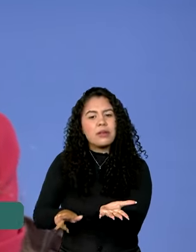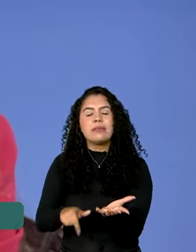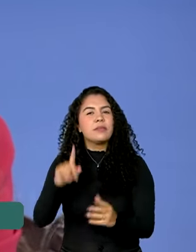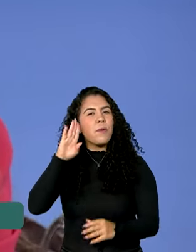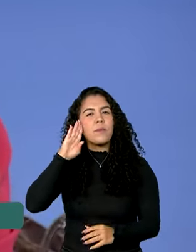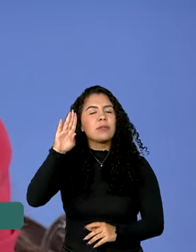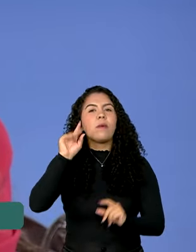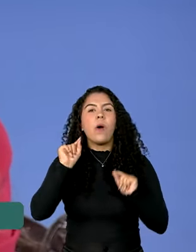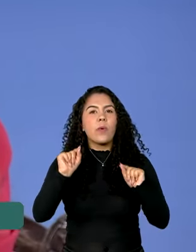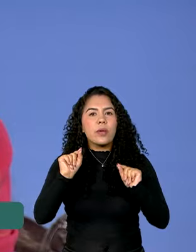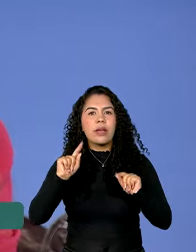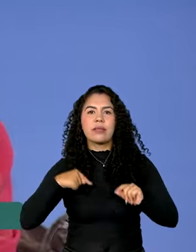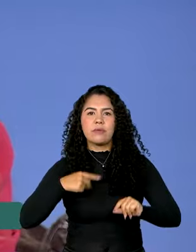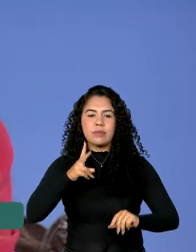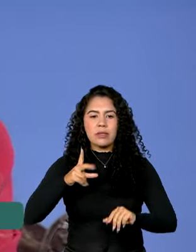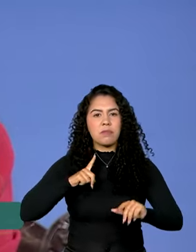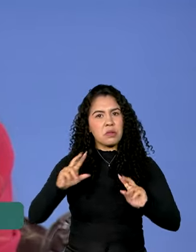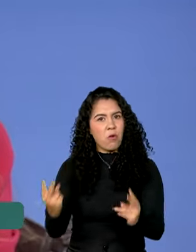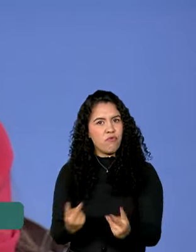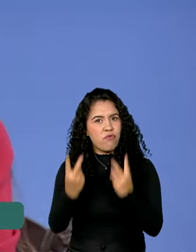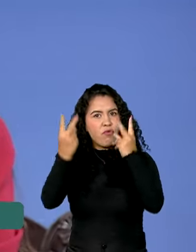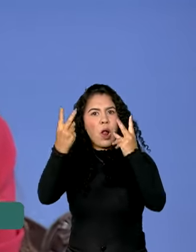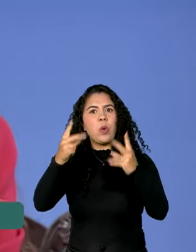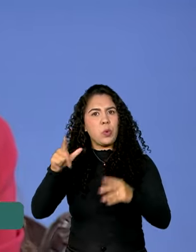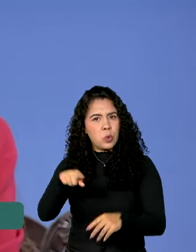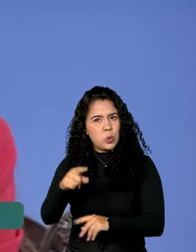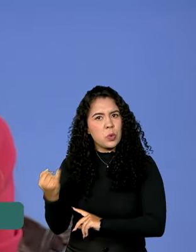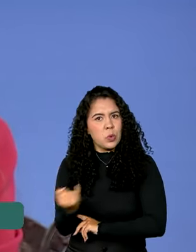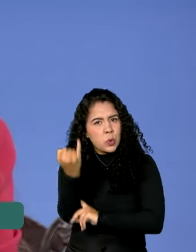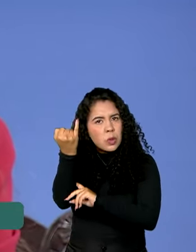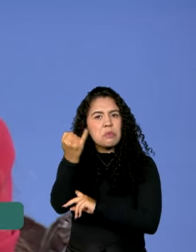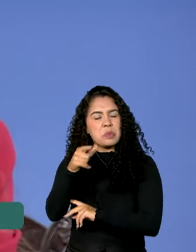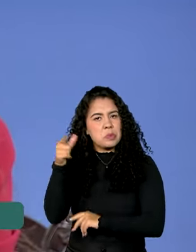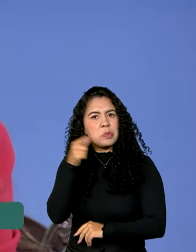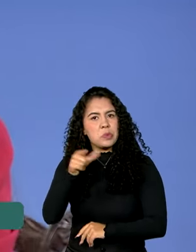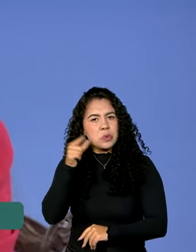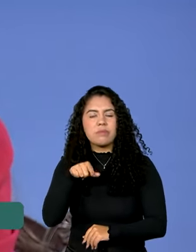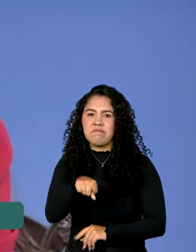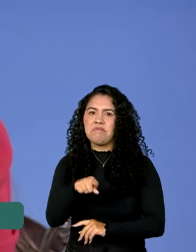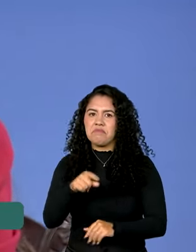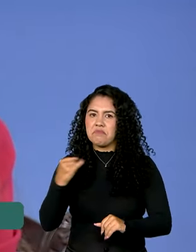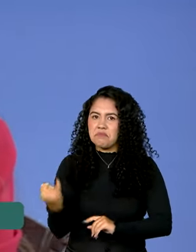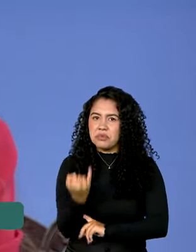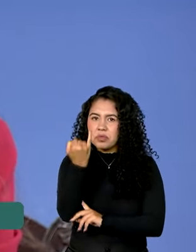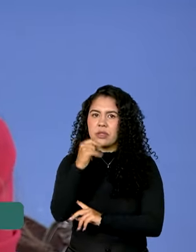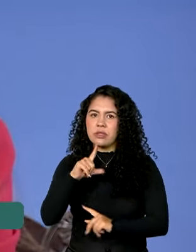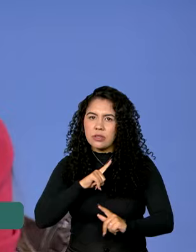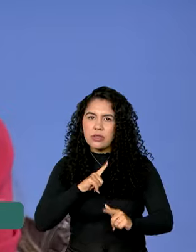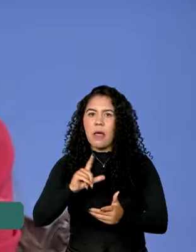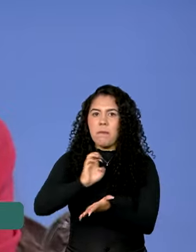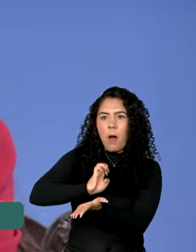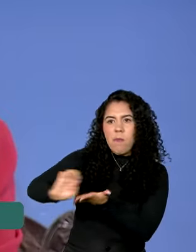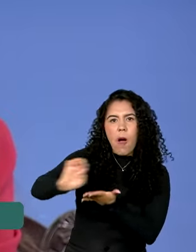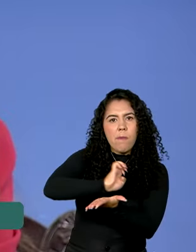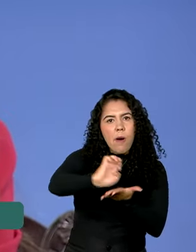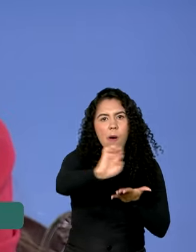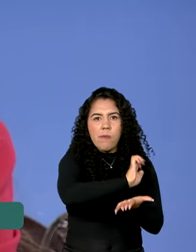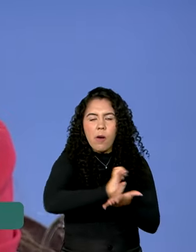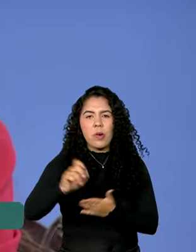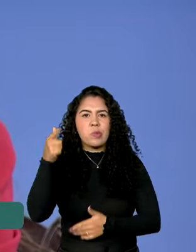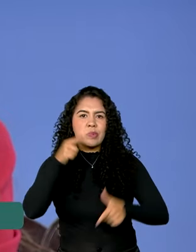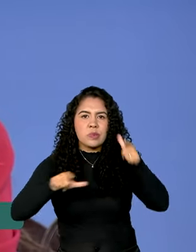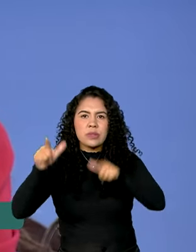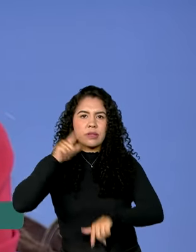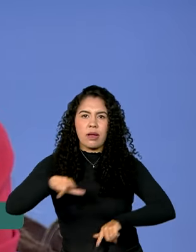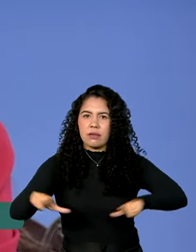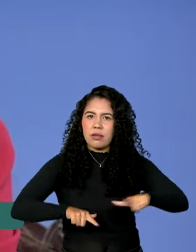sempre repito, um comércio de alto valor agregado. Então, isso é importantíssimo para as exportações que gerem emprego